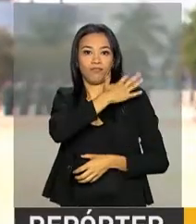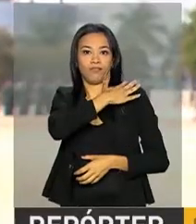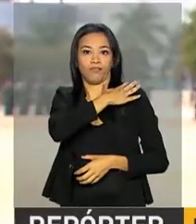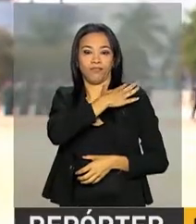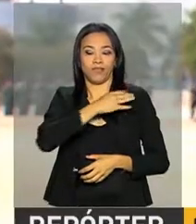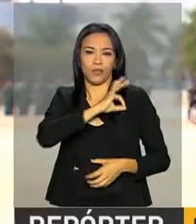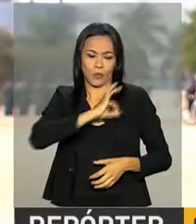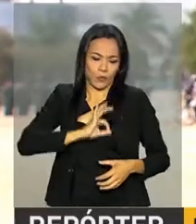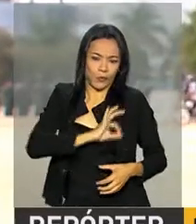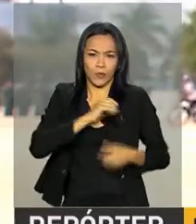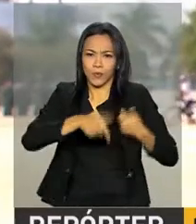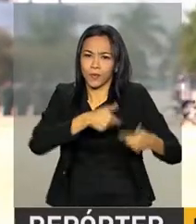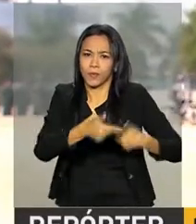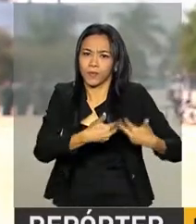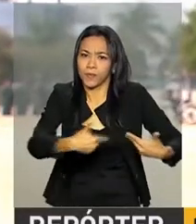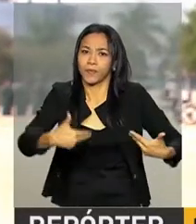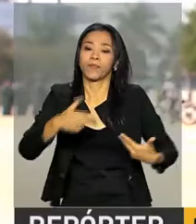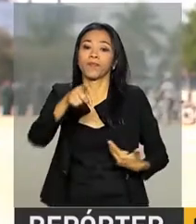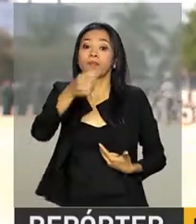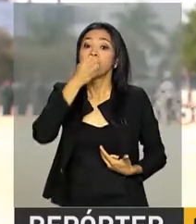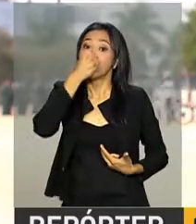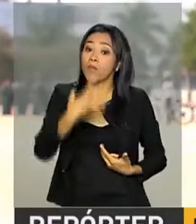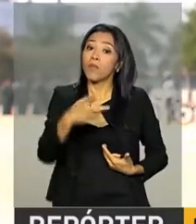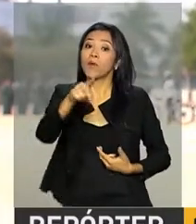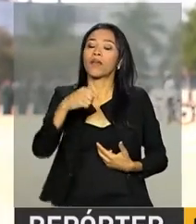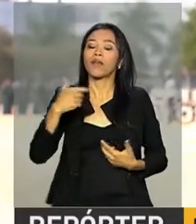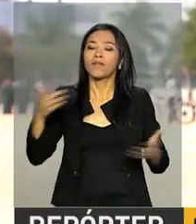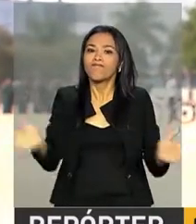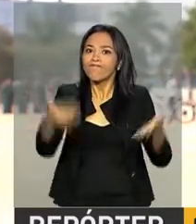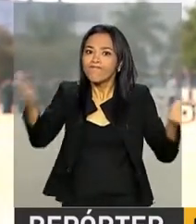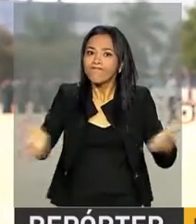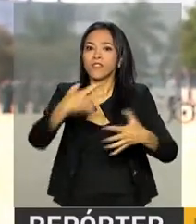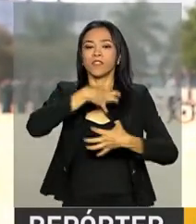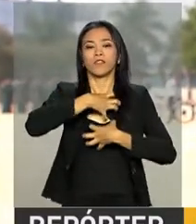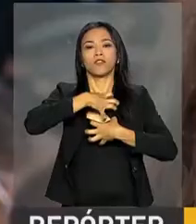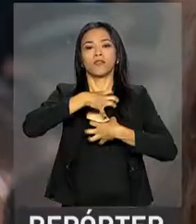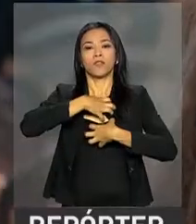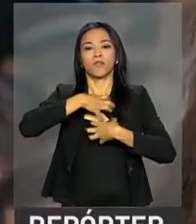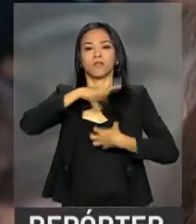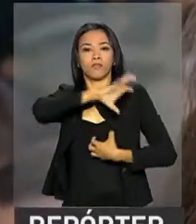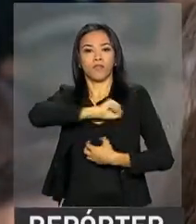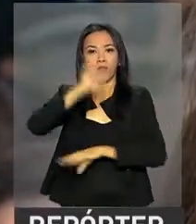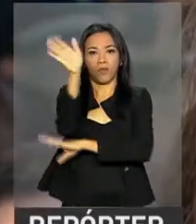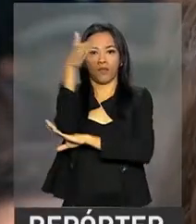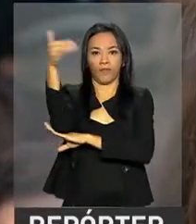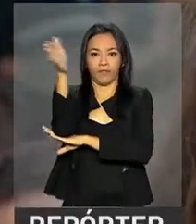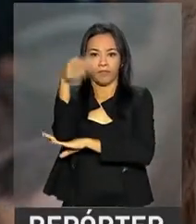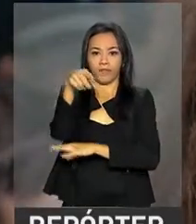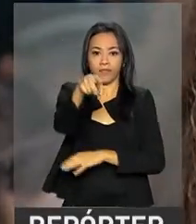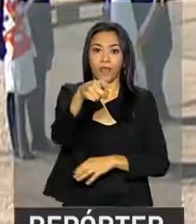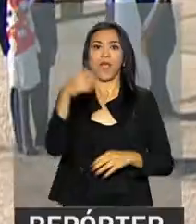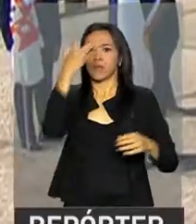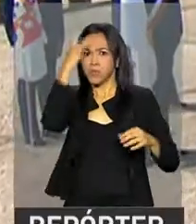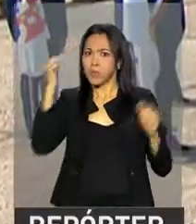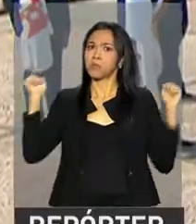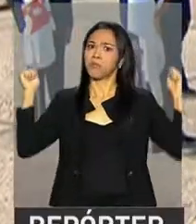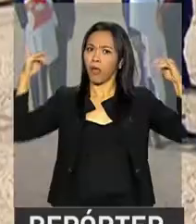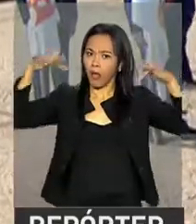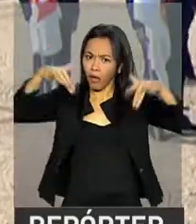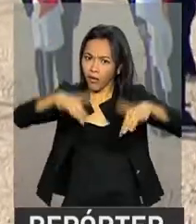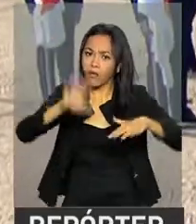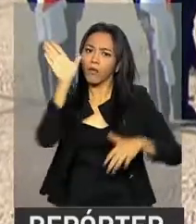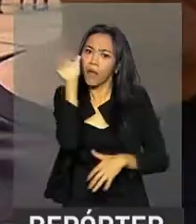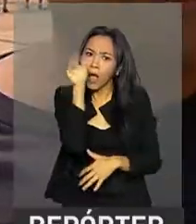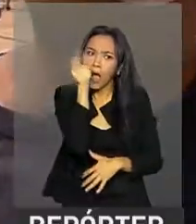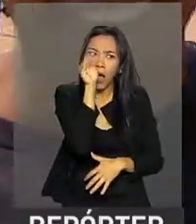para que a gente possa desenvolver esse sentido de civismo, de patriotismo, que é muito importante para o povo brasileiro. O público também compareceu à Praça dos Três